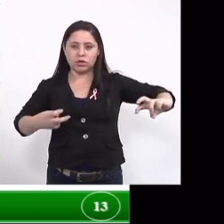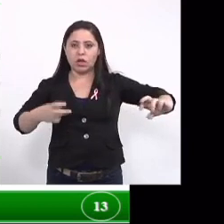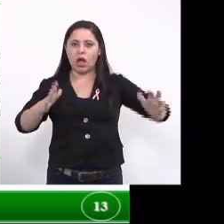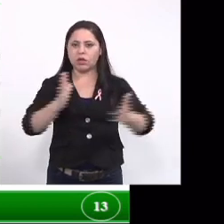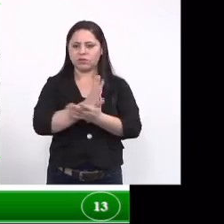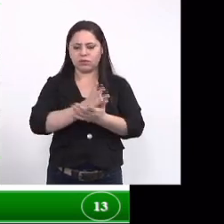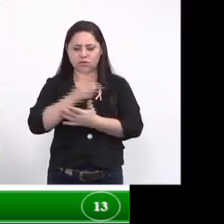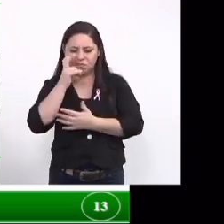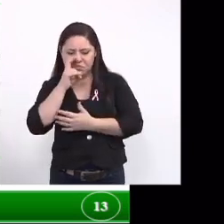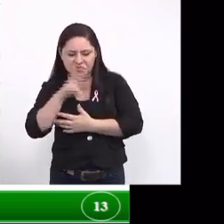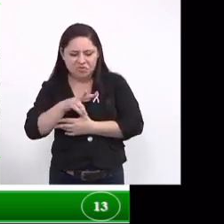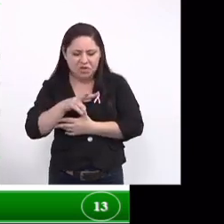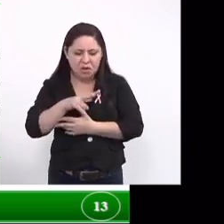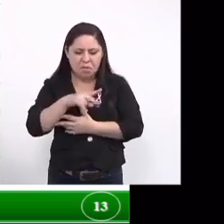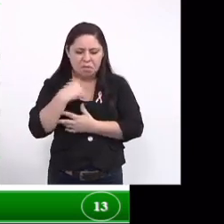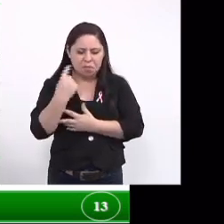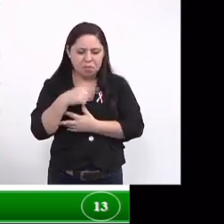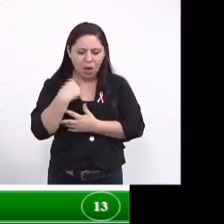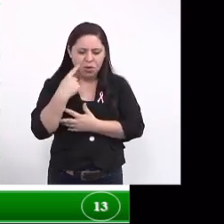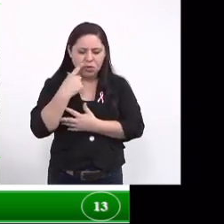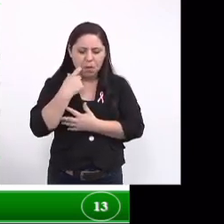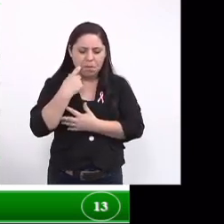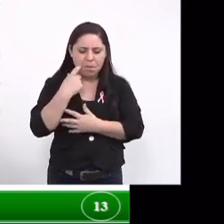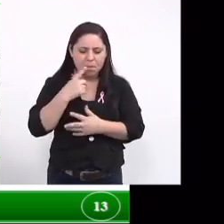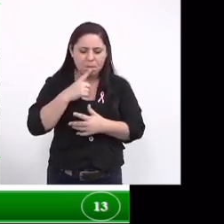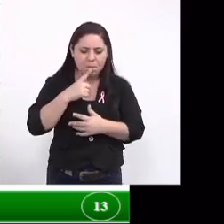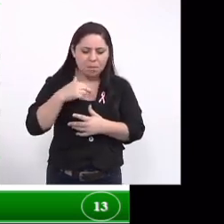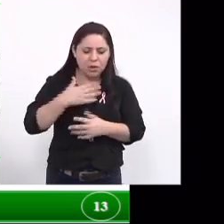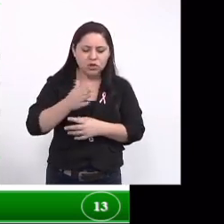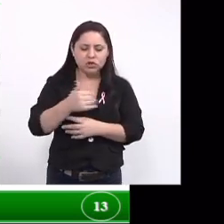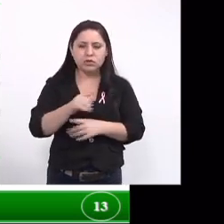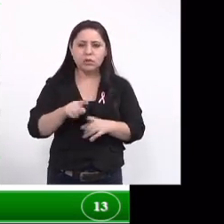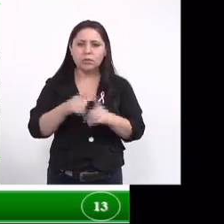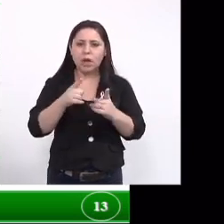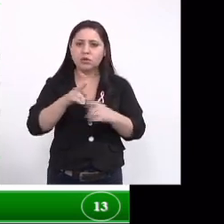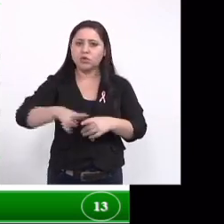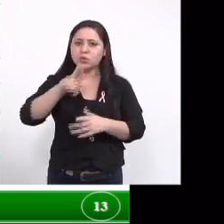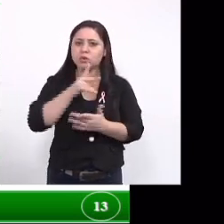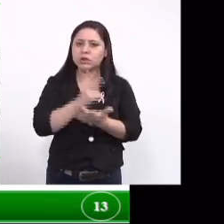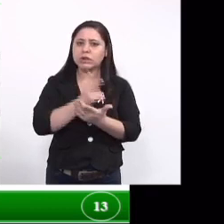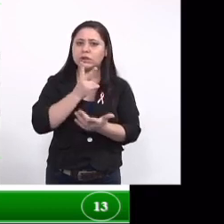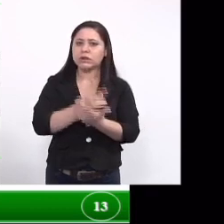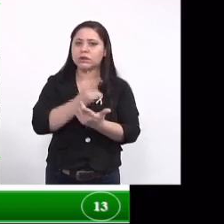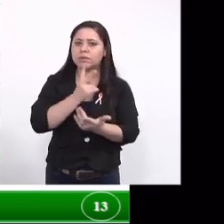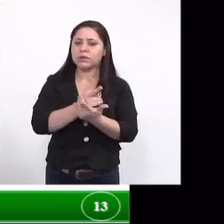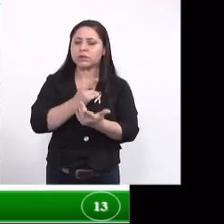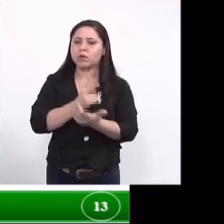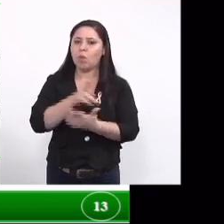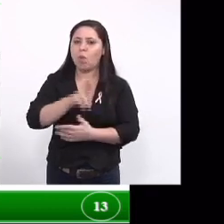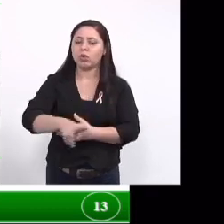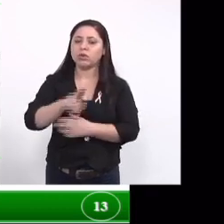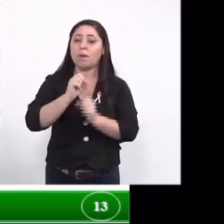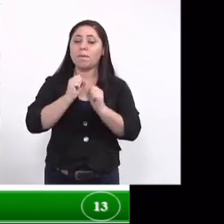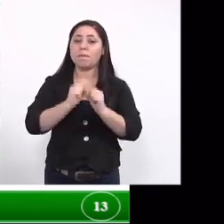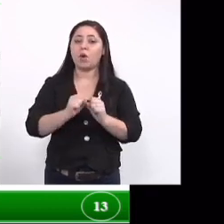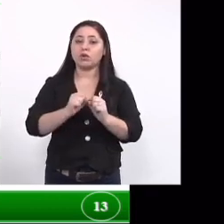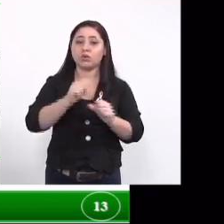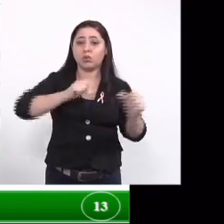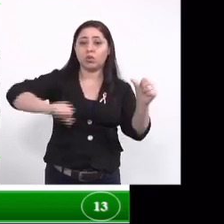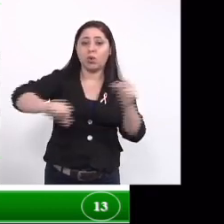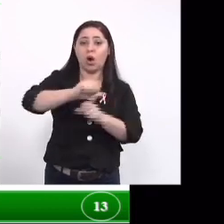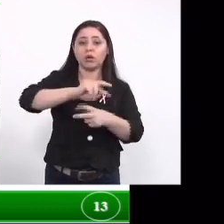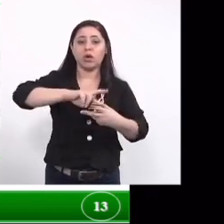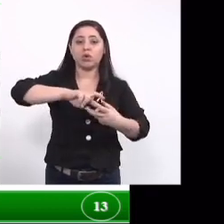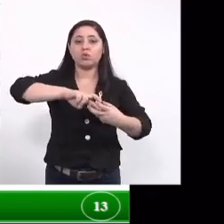causam letalidade ou seja não matam esses animais mas pode ser que com o uso contínuo e prolongado possa causar alguma alteração que possa